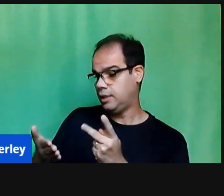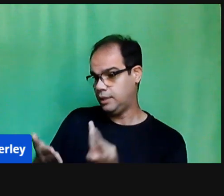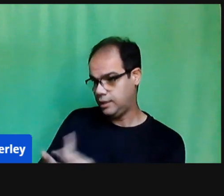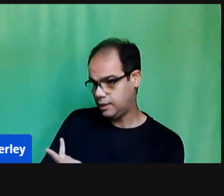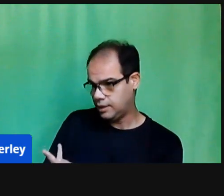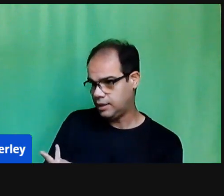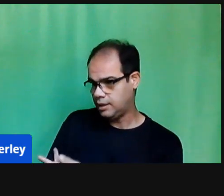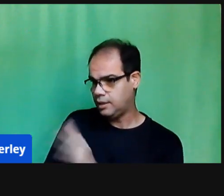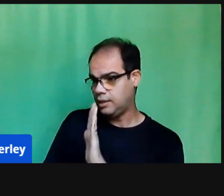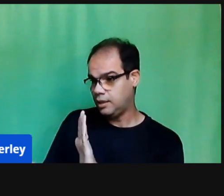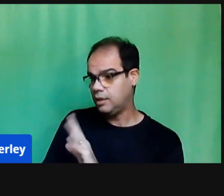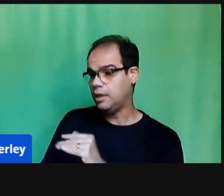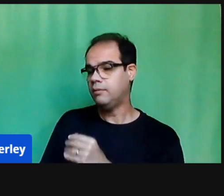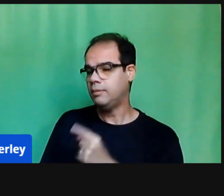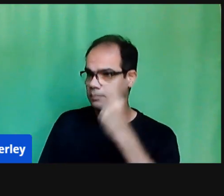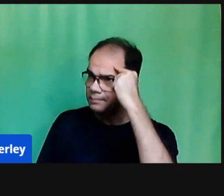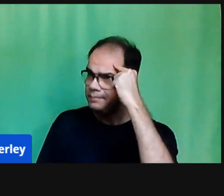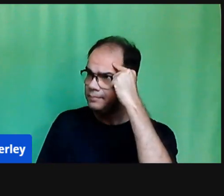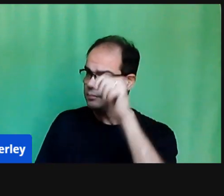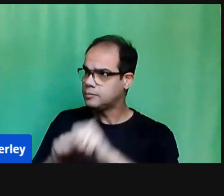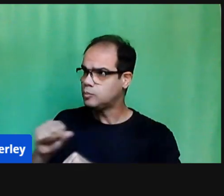possível ser realizado nesse momento,